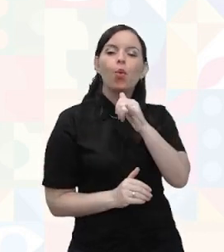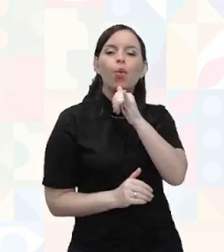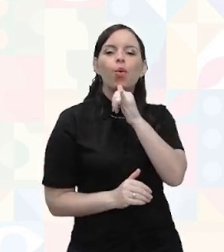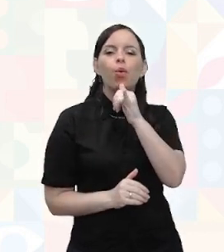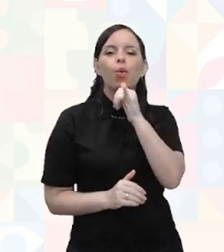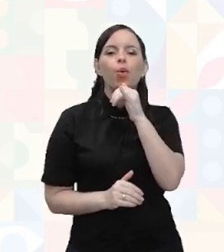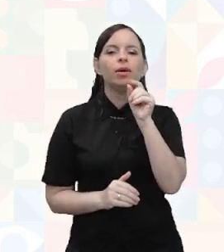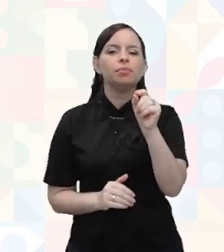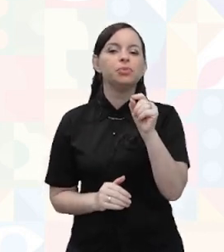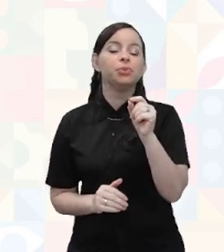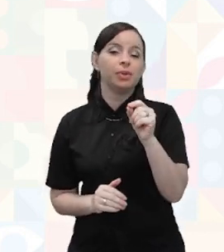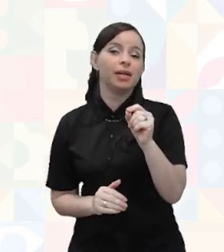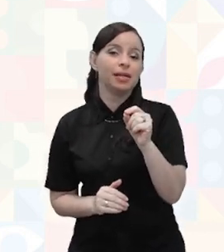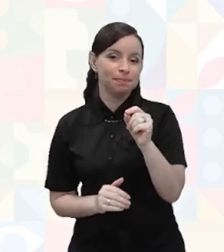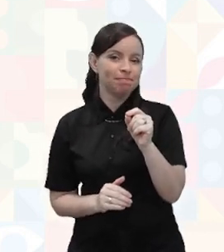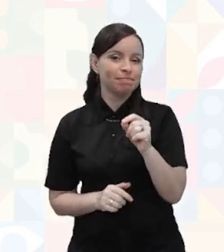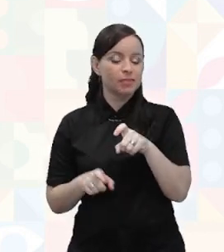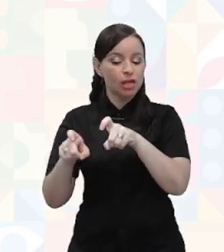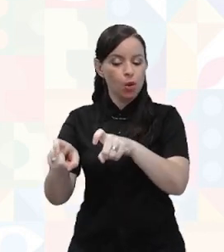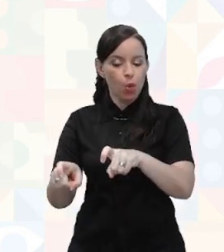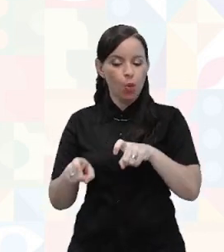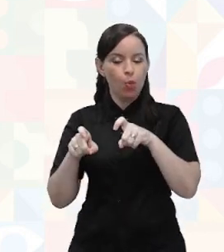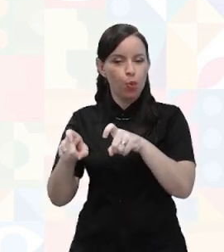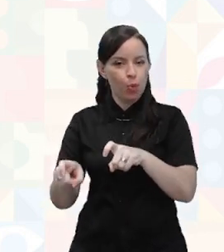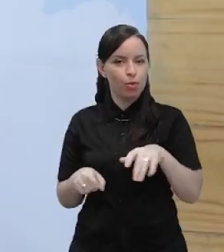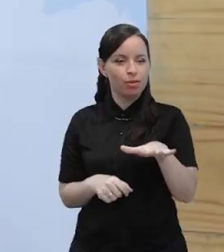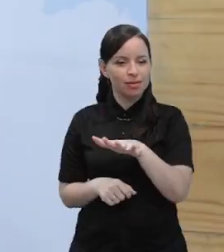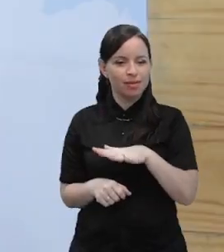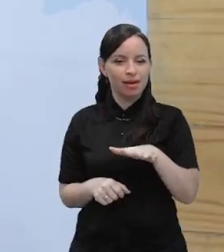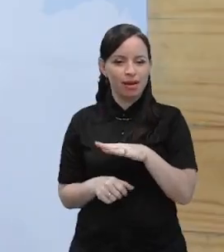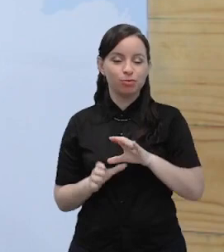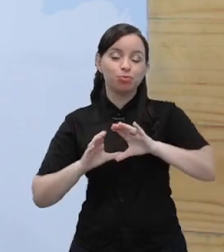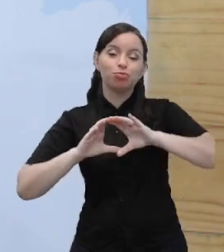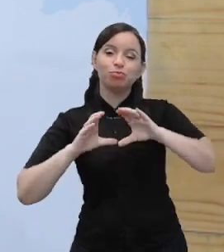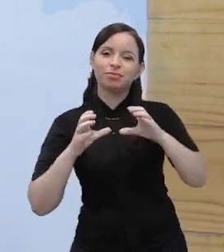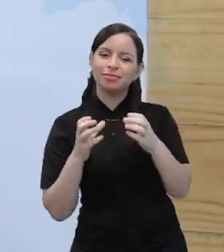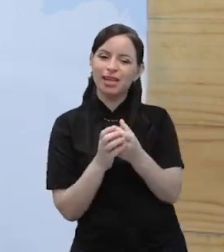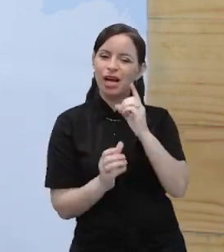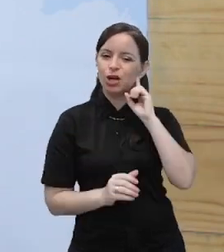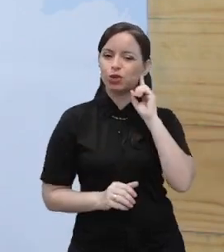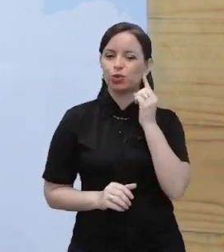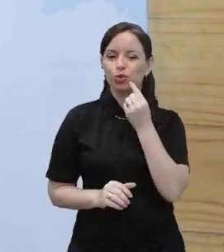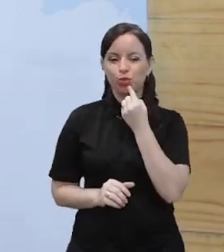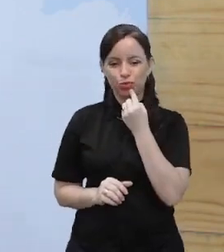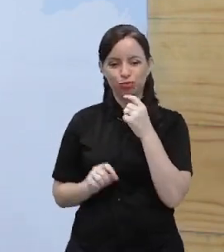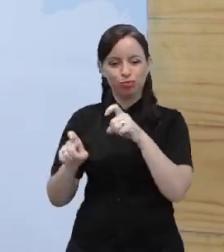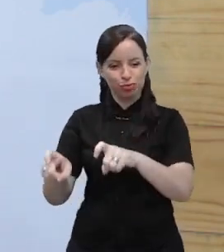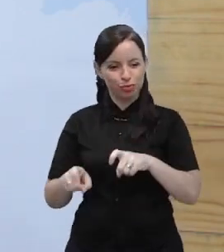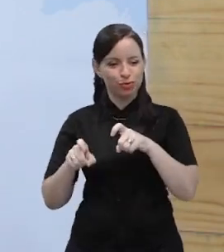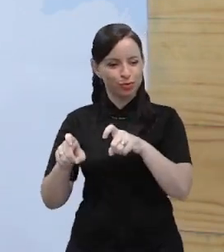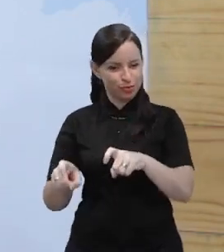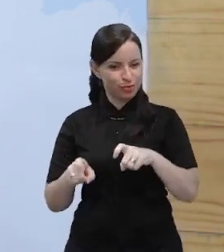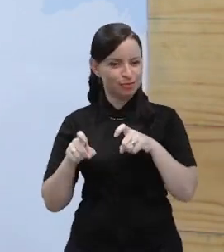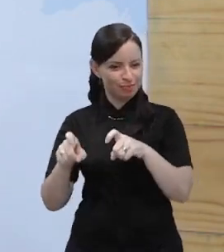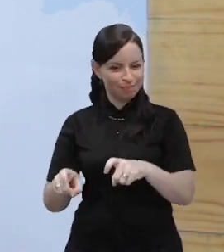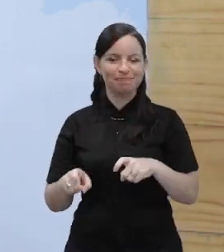é de zona rural. O sinal, né? Comunidade surda de zona rural.